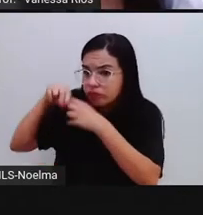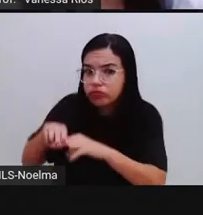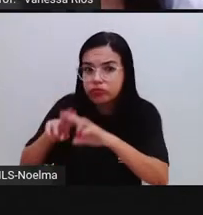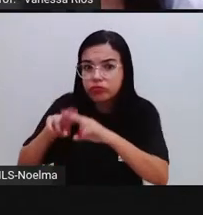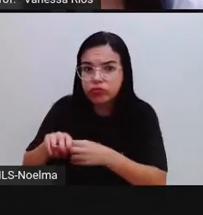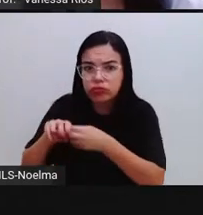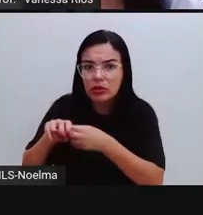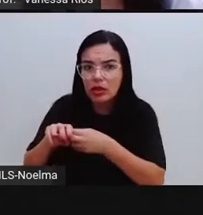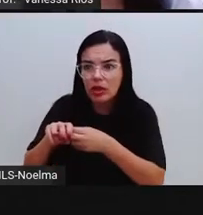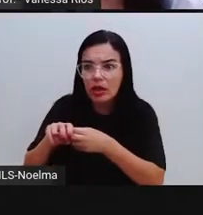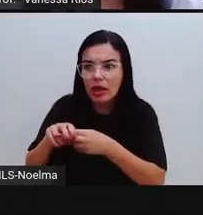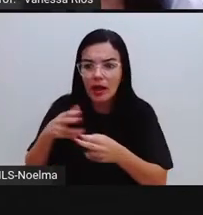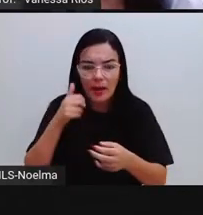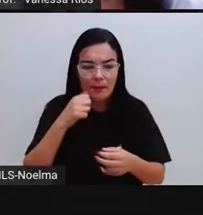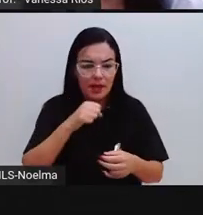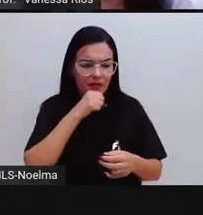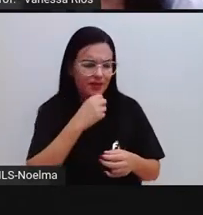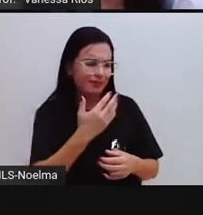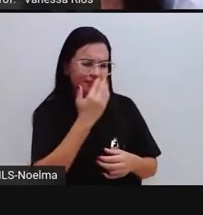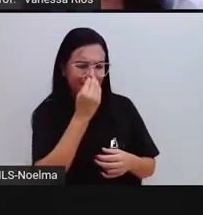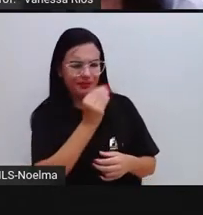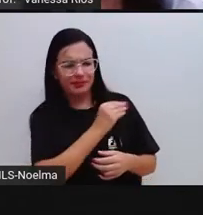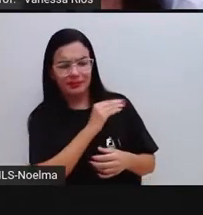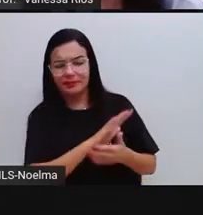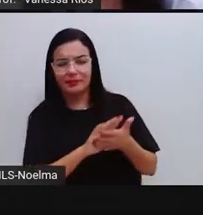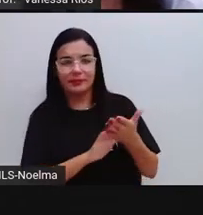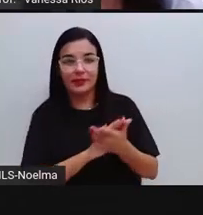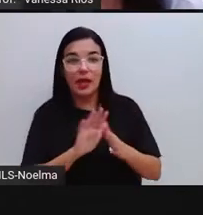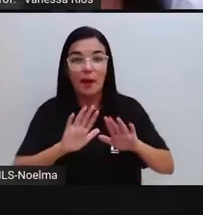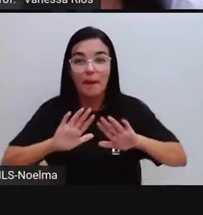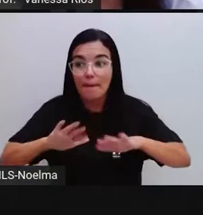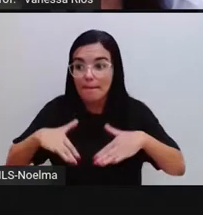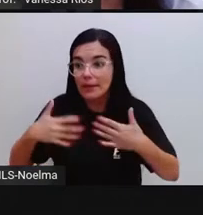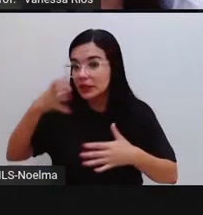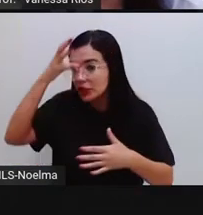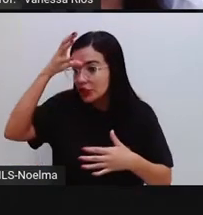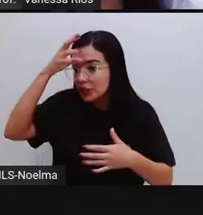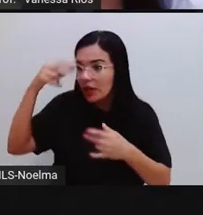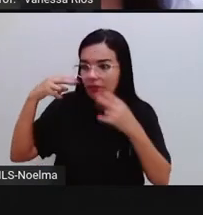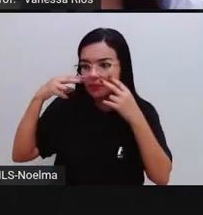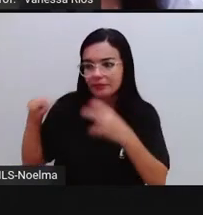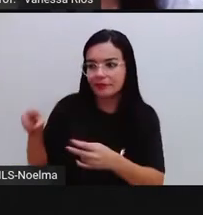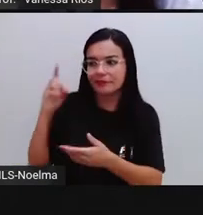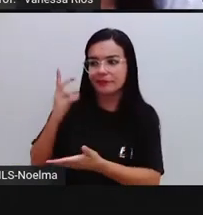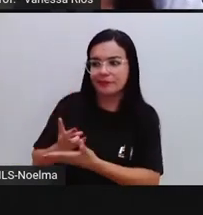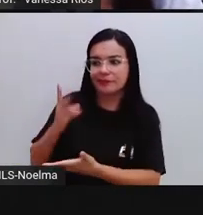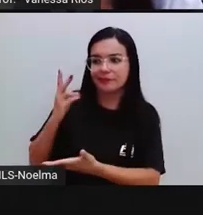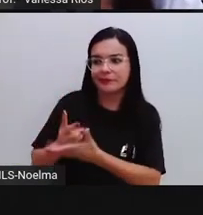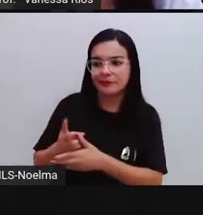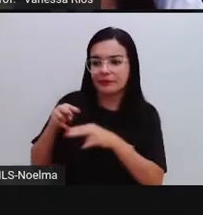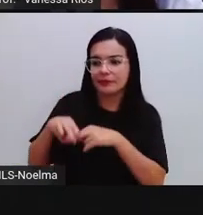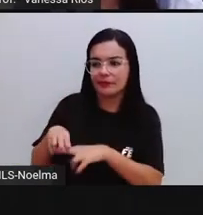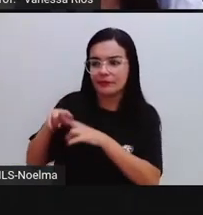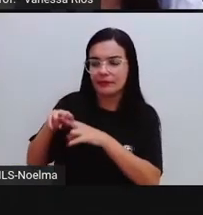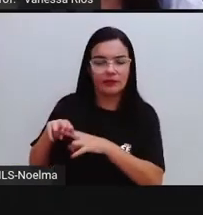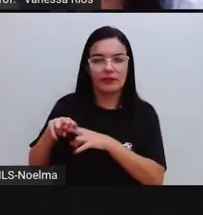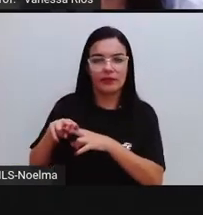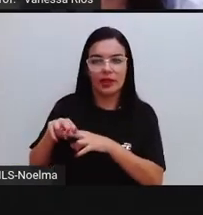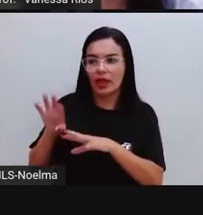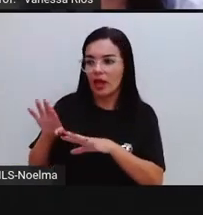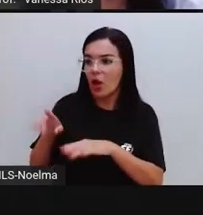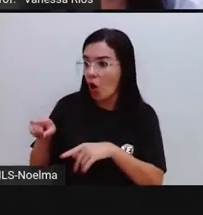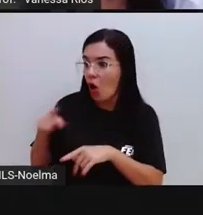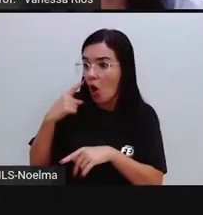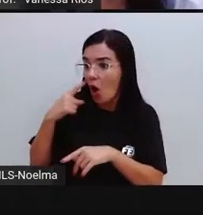Minha avó não ligou muito, mas tia Emília ficou de olho. Daí a pouco, ela cutucou minha